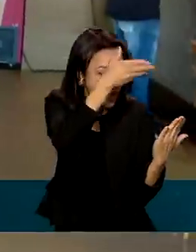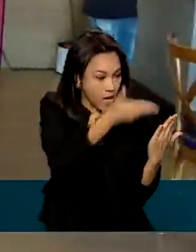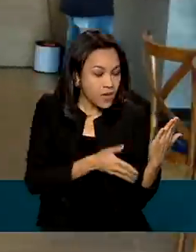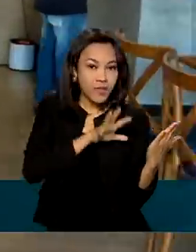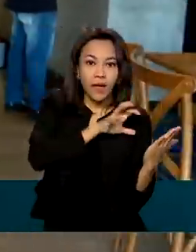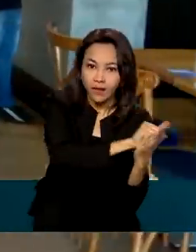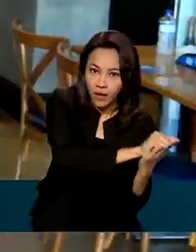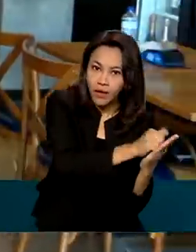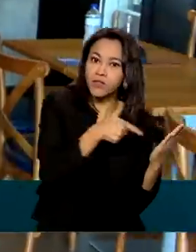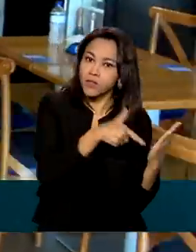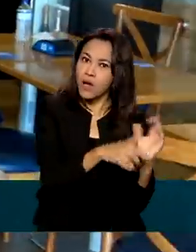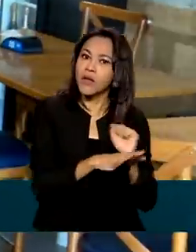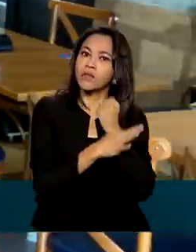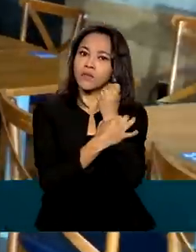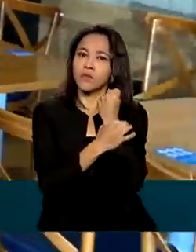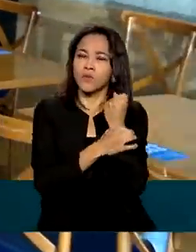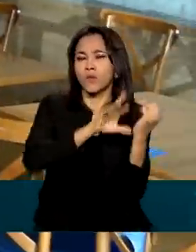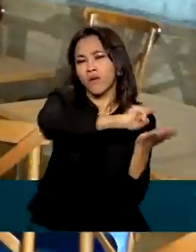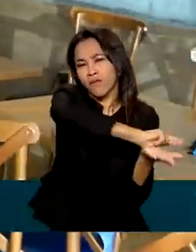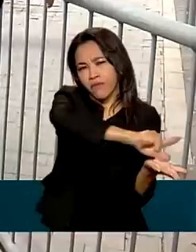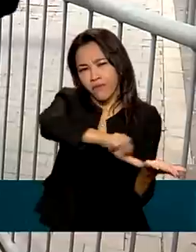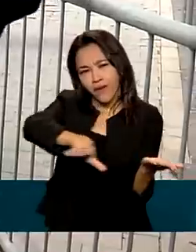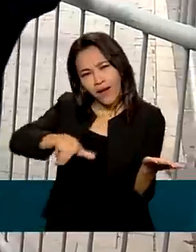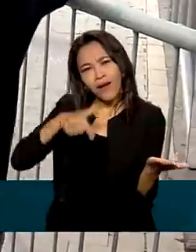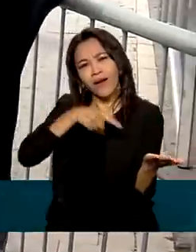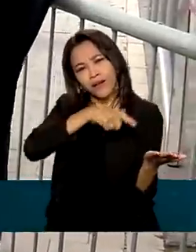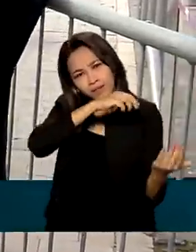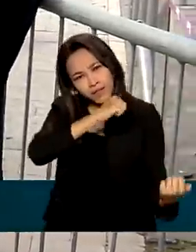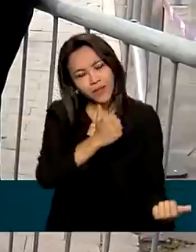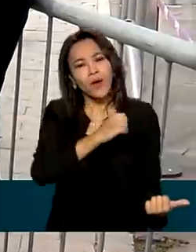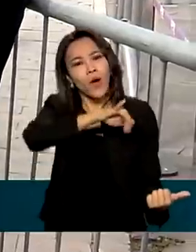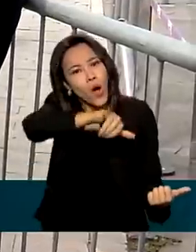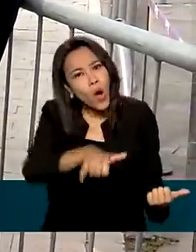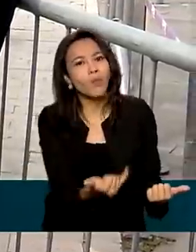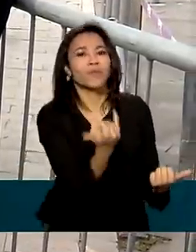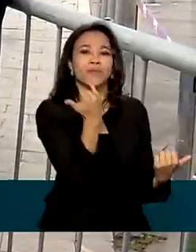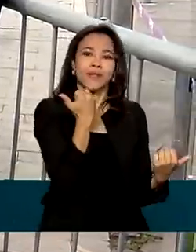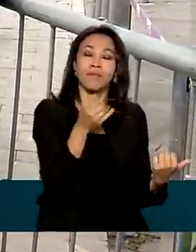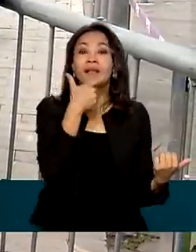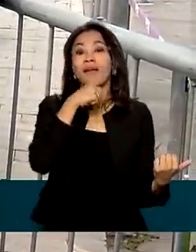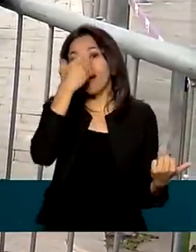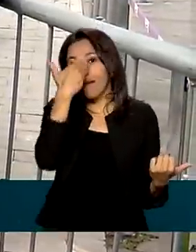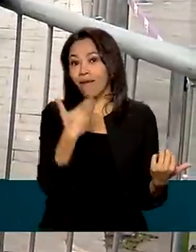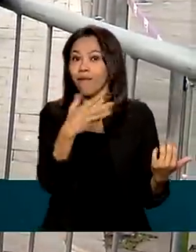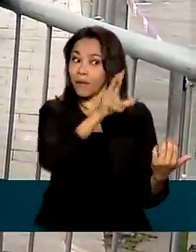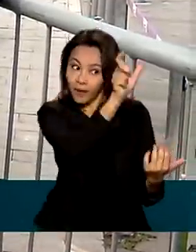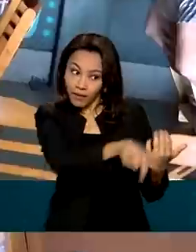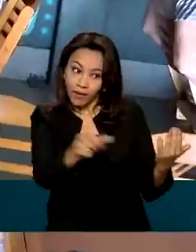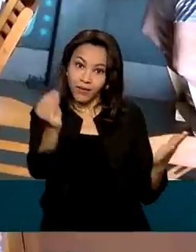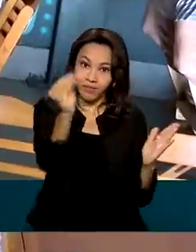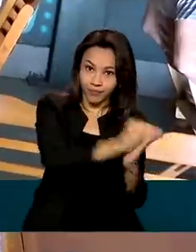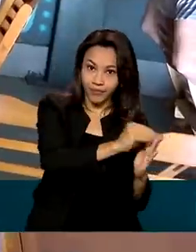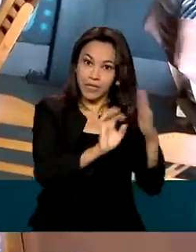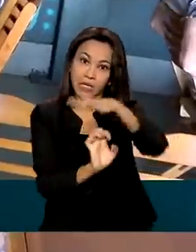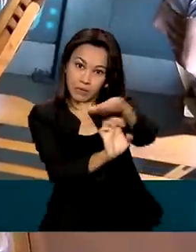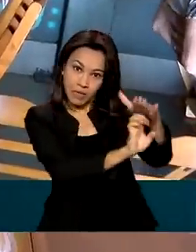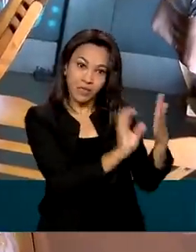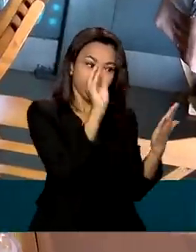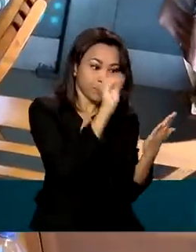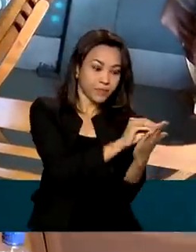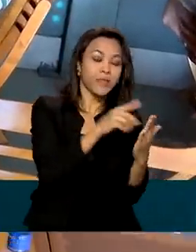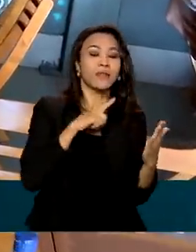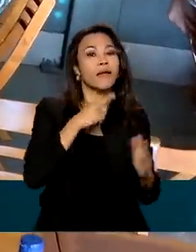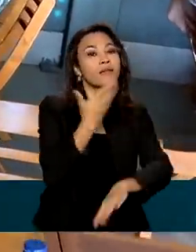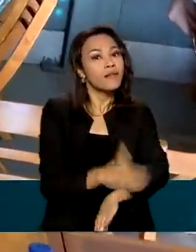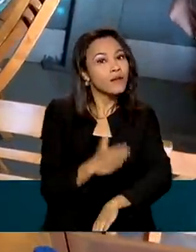também garante diversas vantagens e oportunidades aos cadastrados, entre elas, qualificação